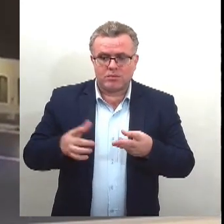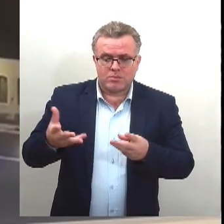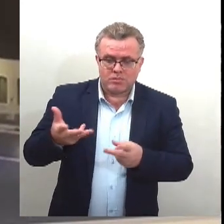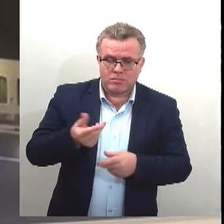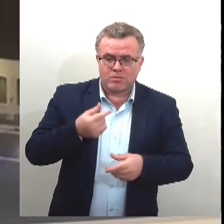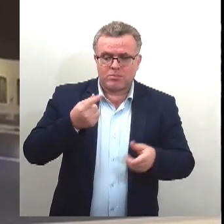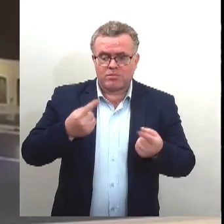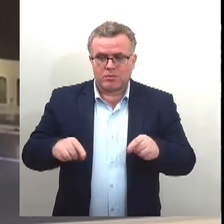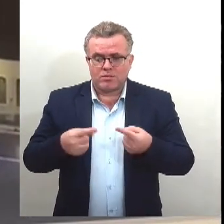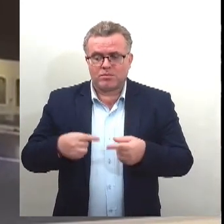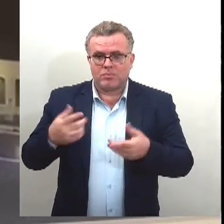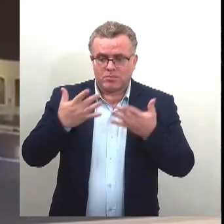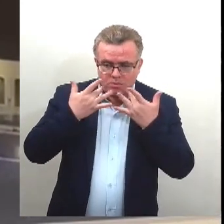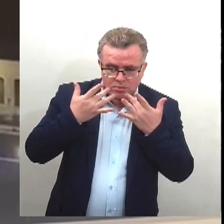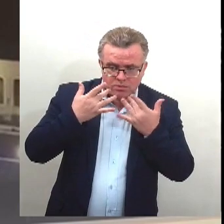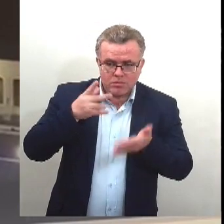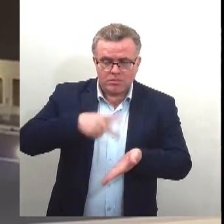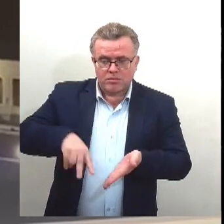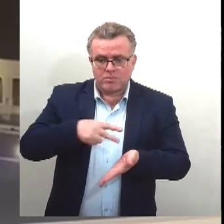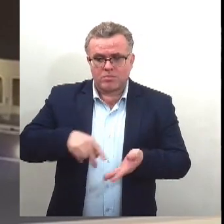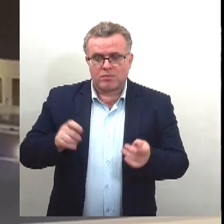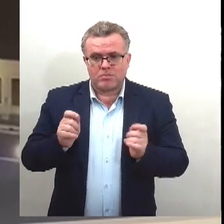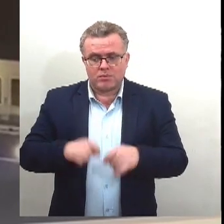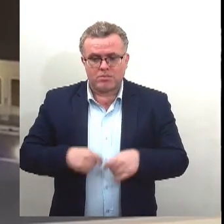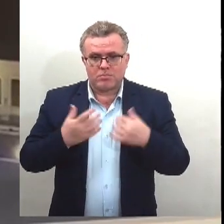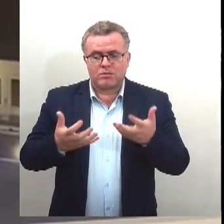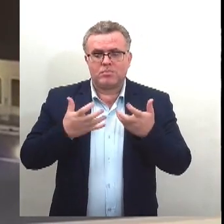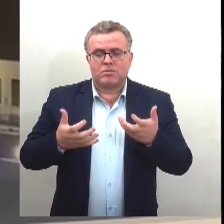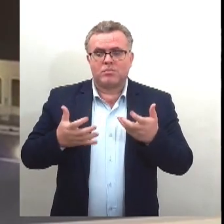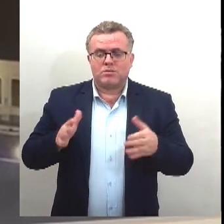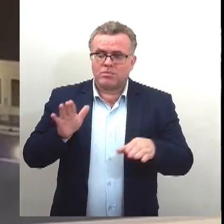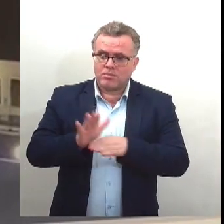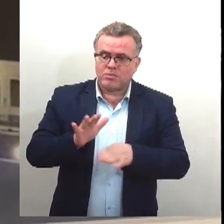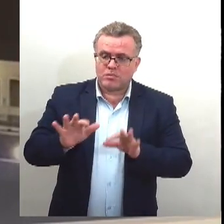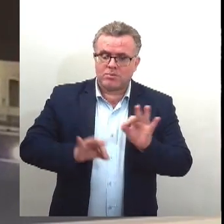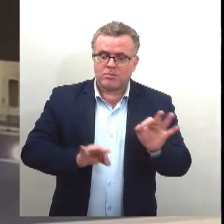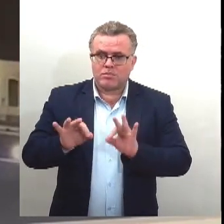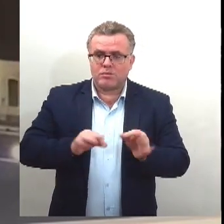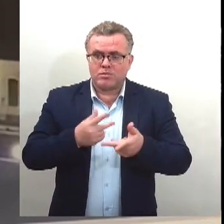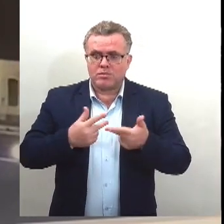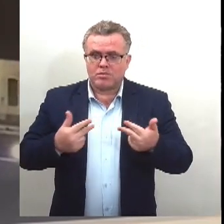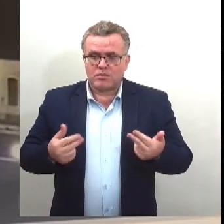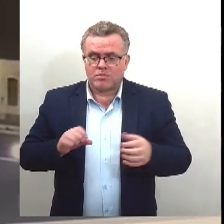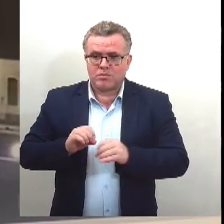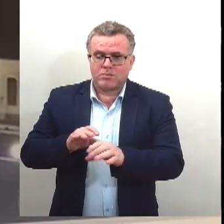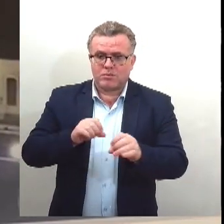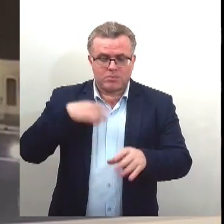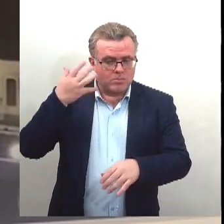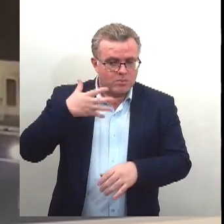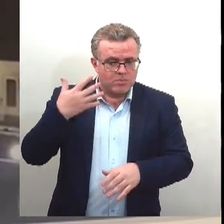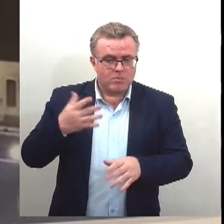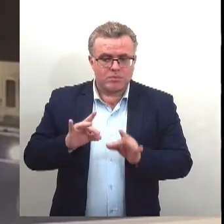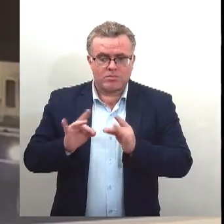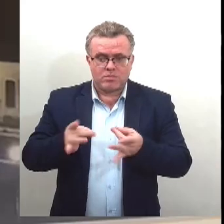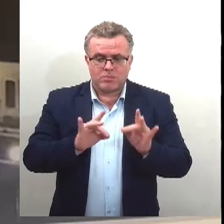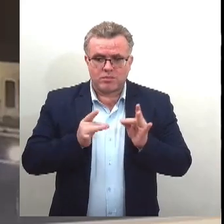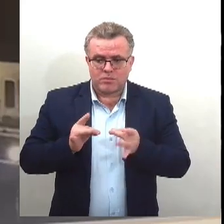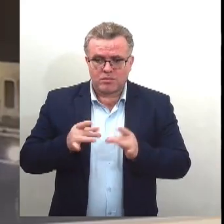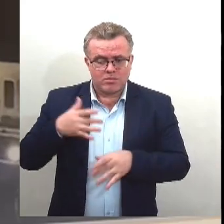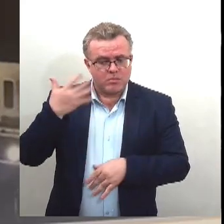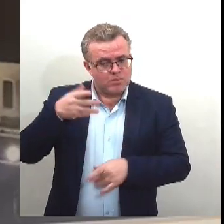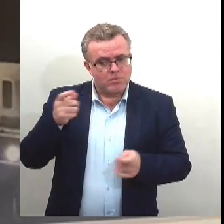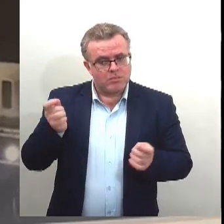teatro, dança e também que queira desenvolver atividades de formação, como seminários, oficinas e palestras, podem se